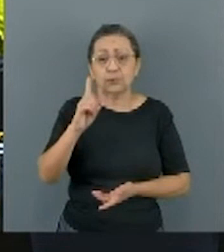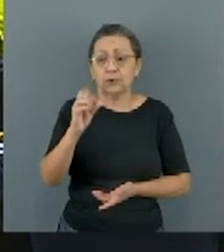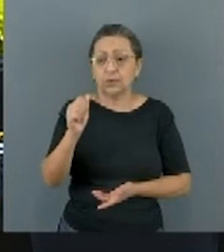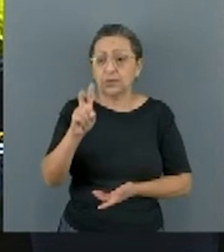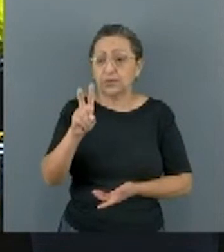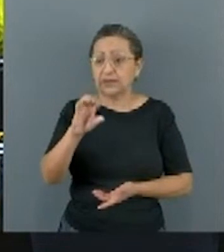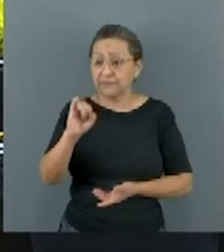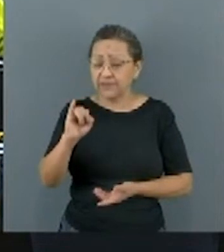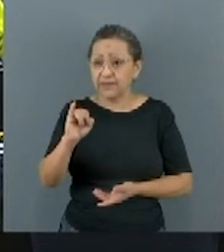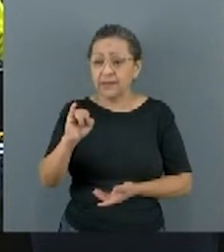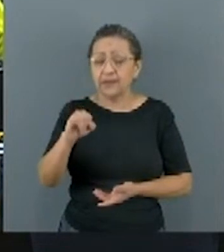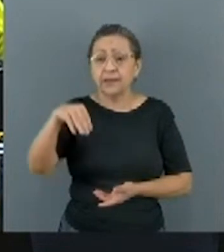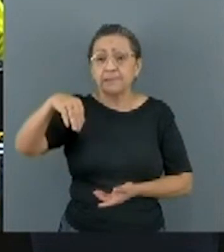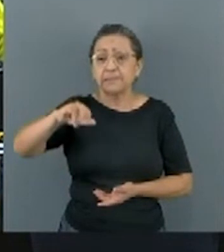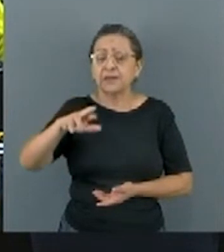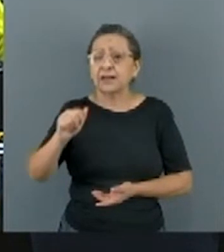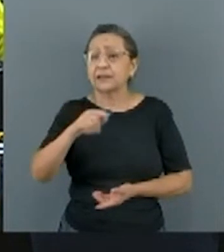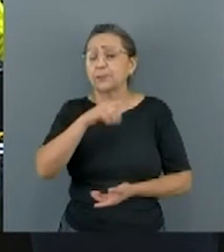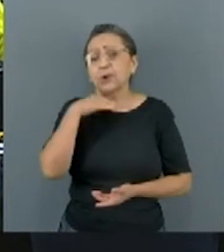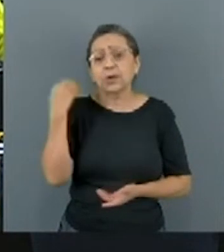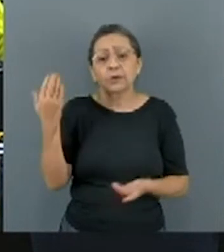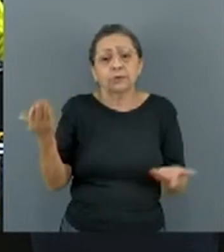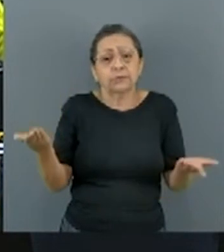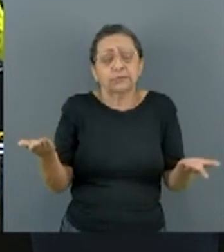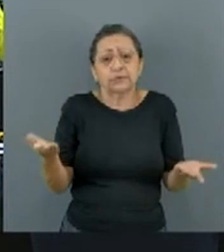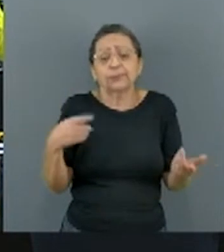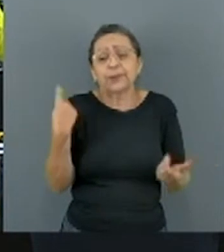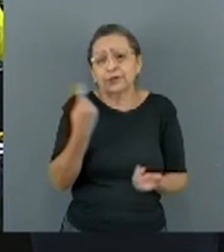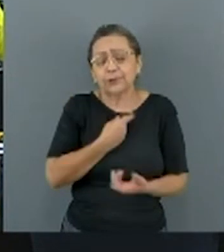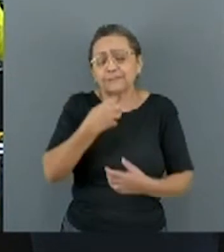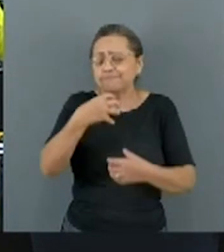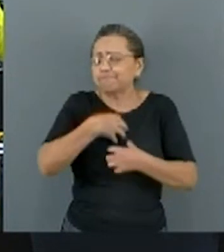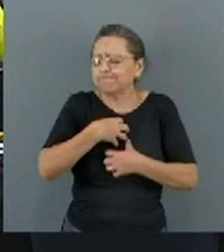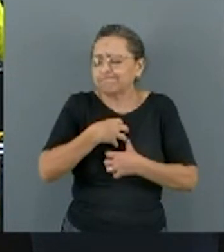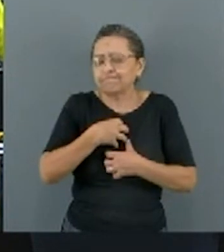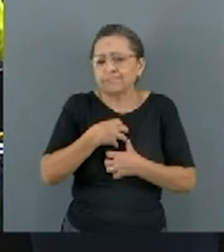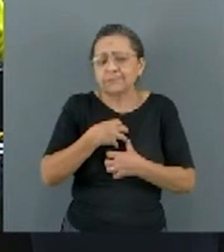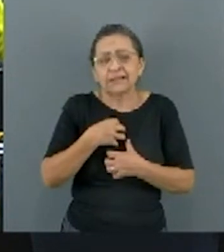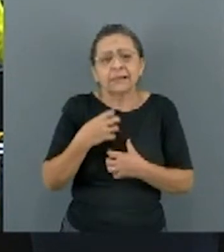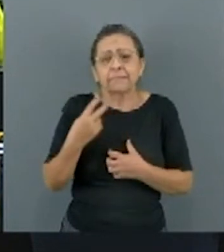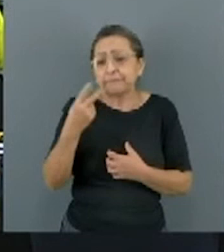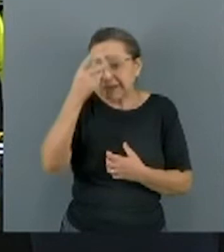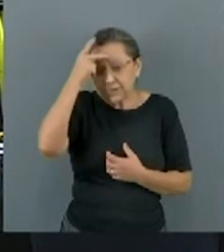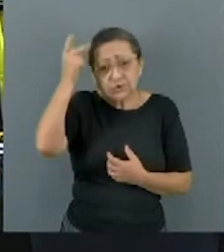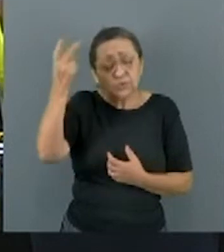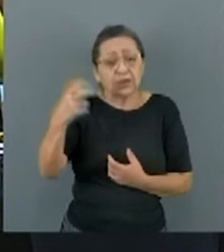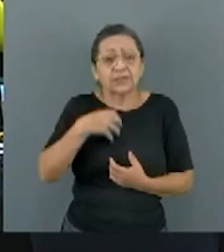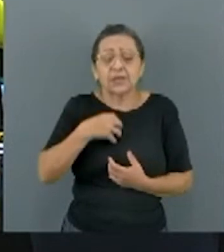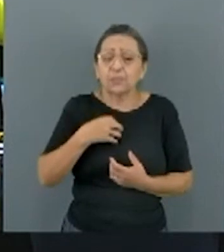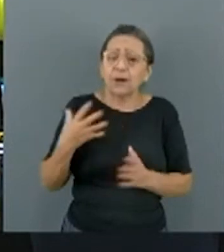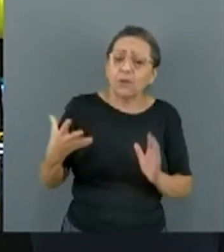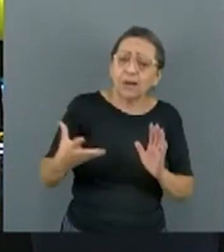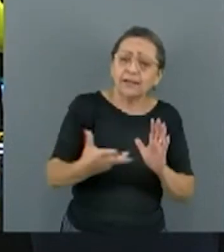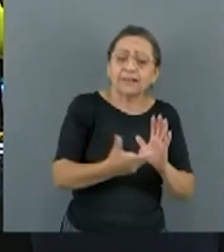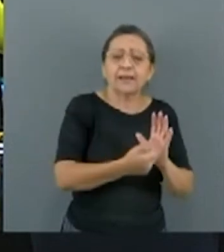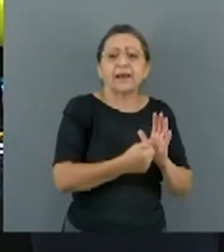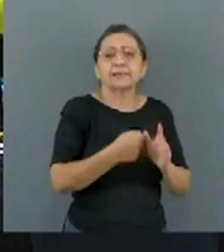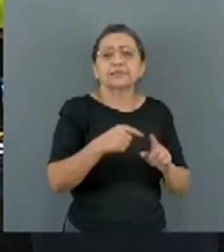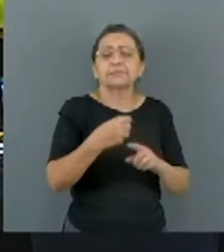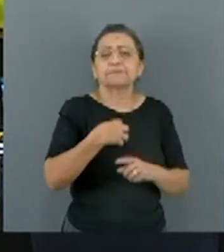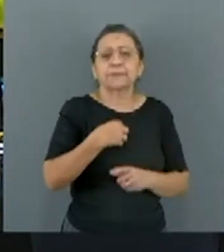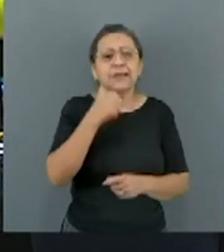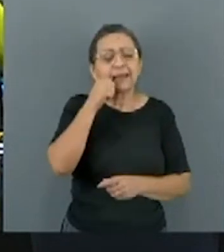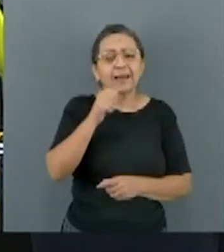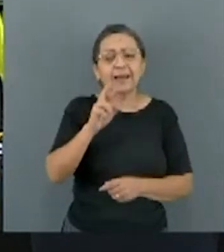Então, para nós, são perdas de pessoas que têm uma sensibilidade, uma qualidade, e a Rita Lee